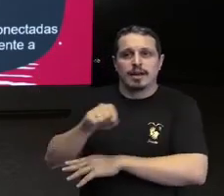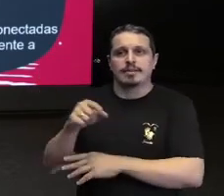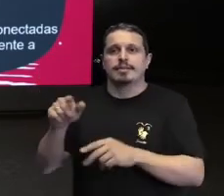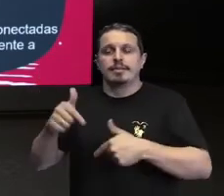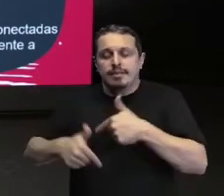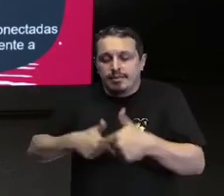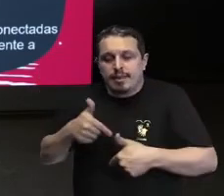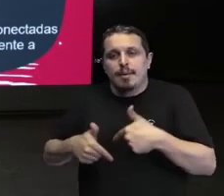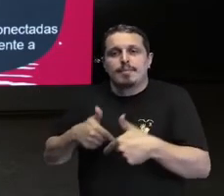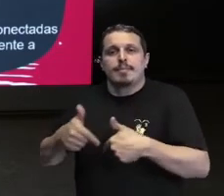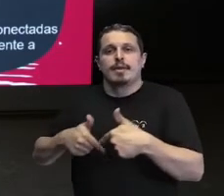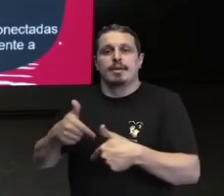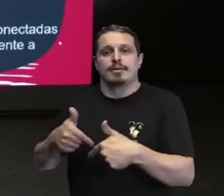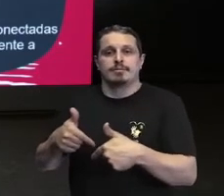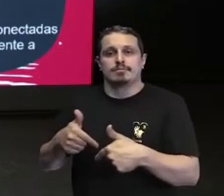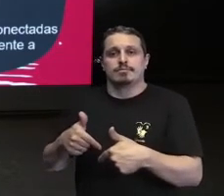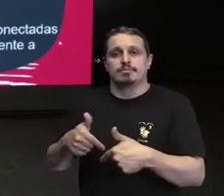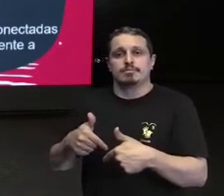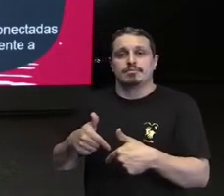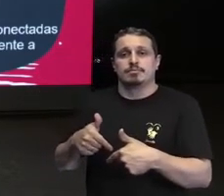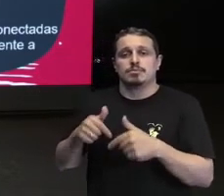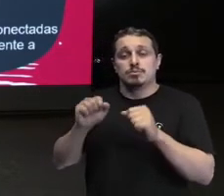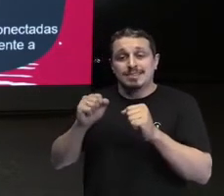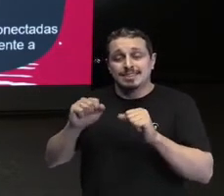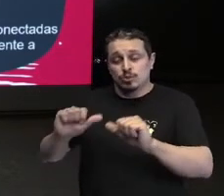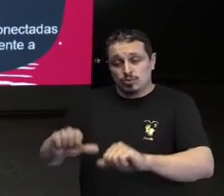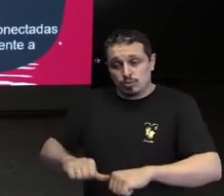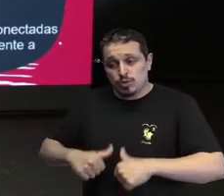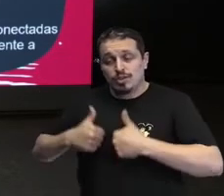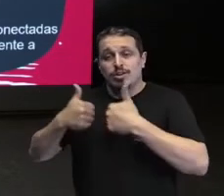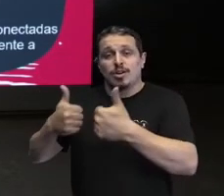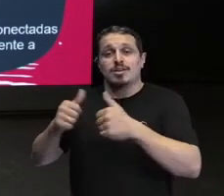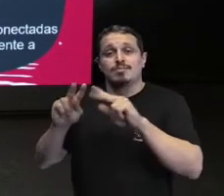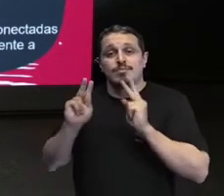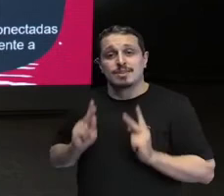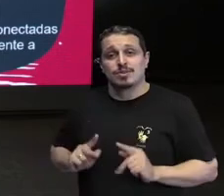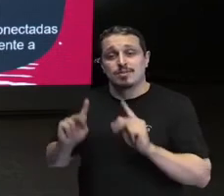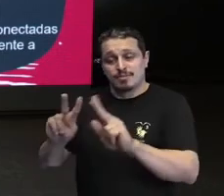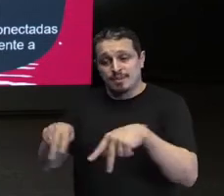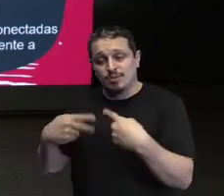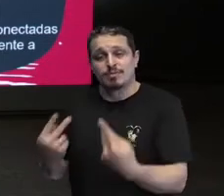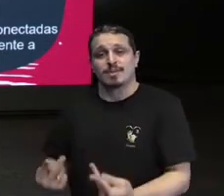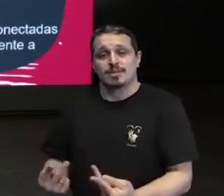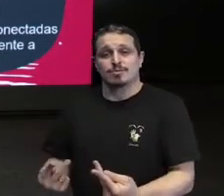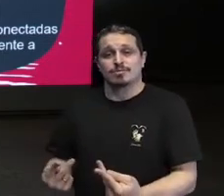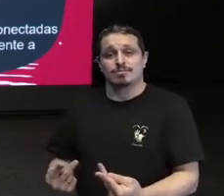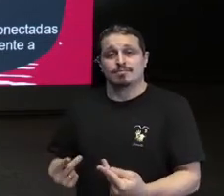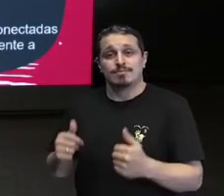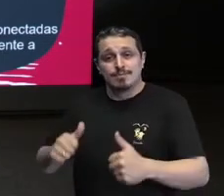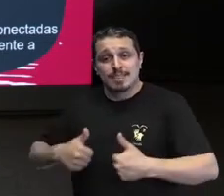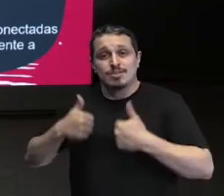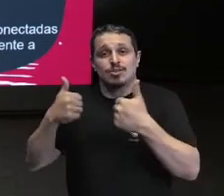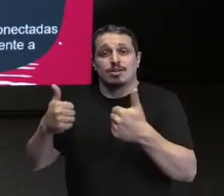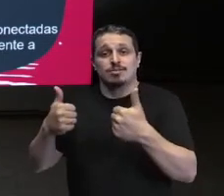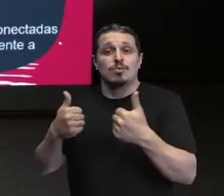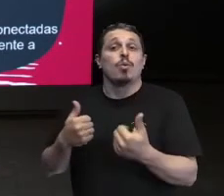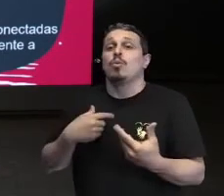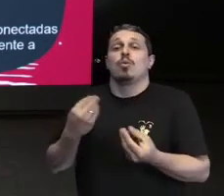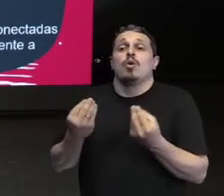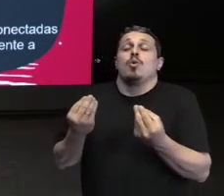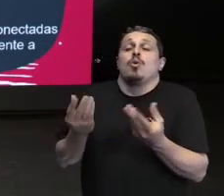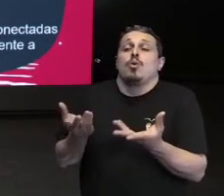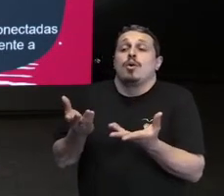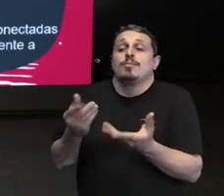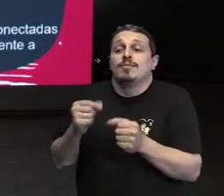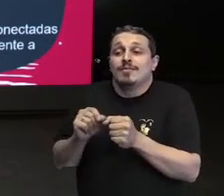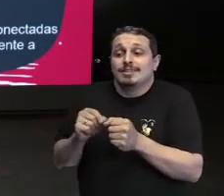acarreta aumento de performance para o negócio é indiscutível isso assim como é indiscutível que à medida que eu posso me sentir